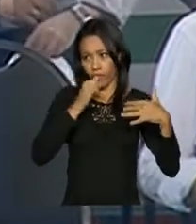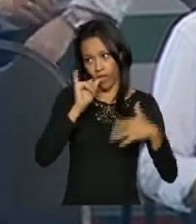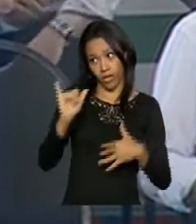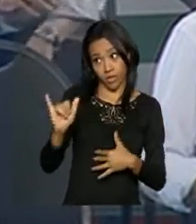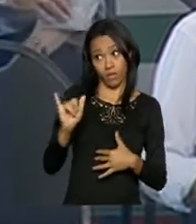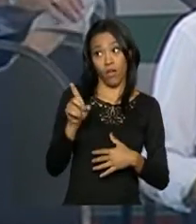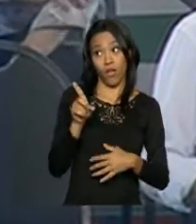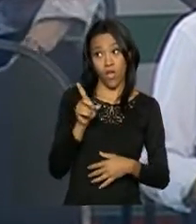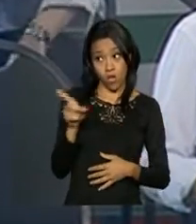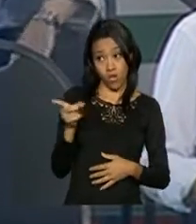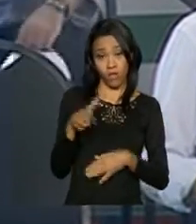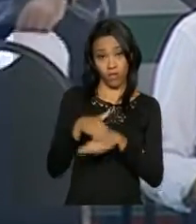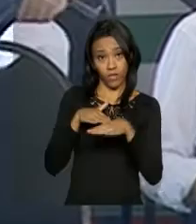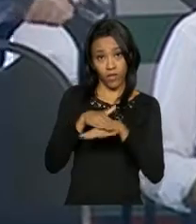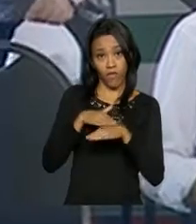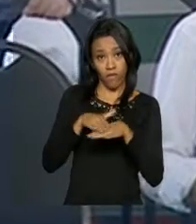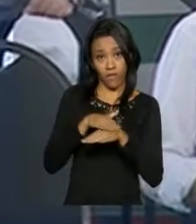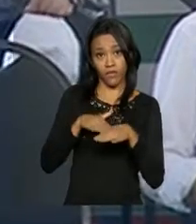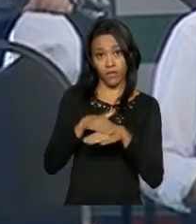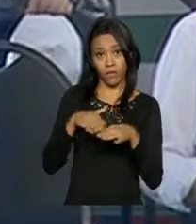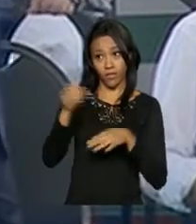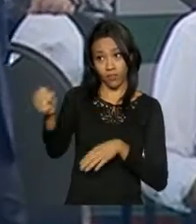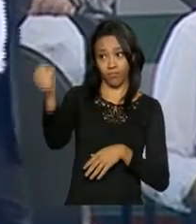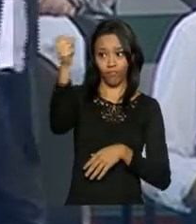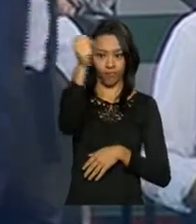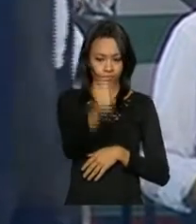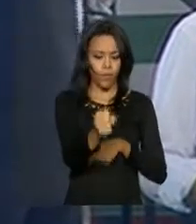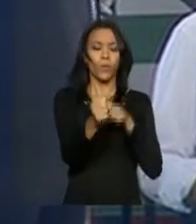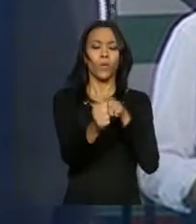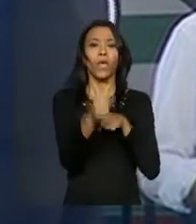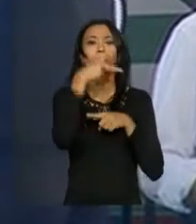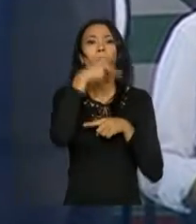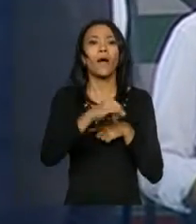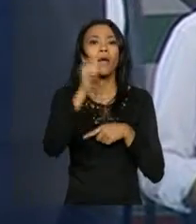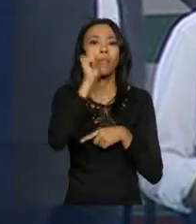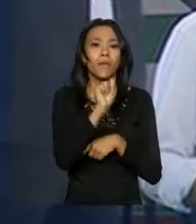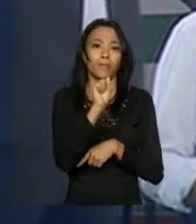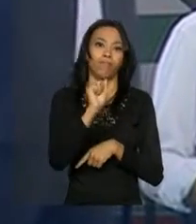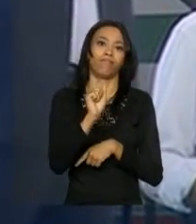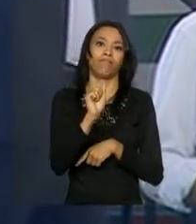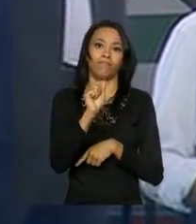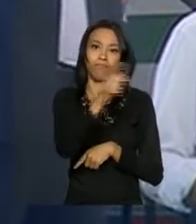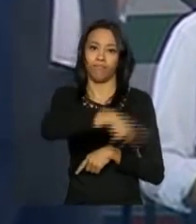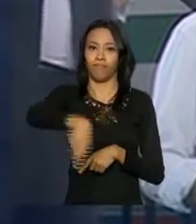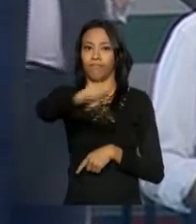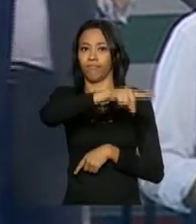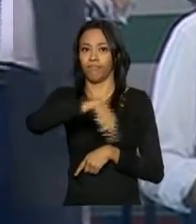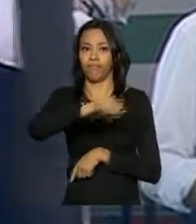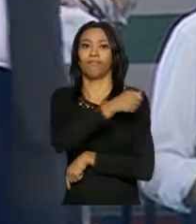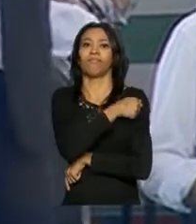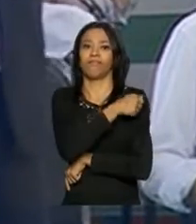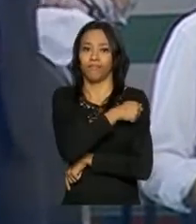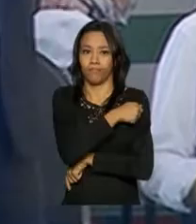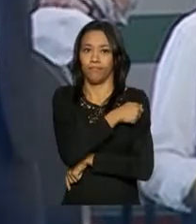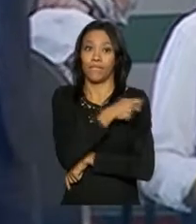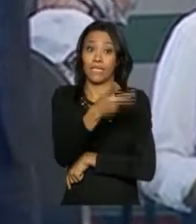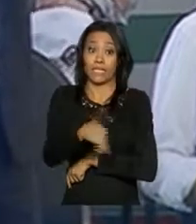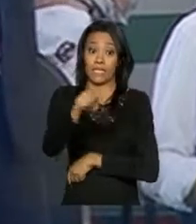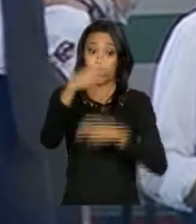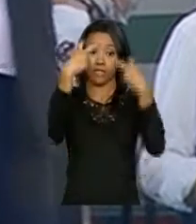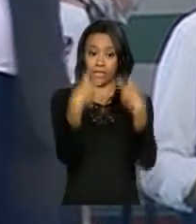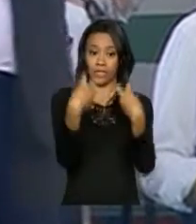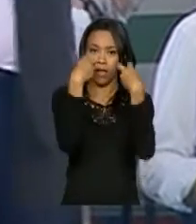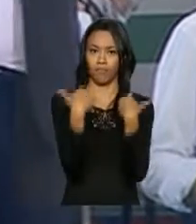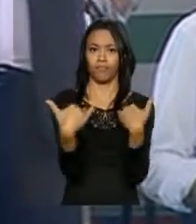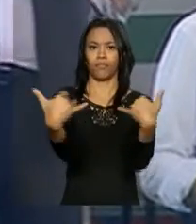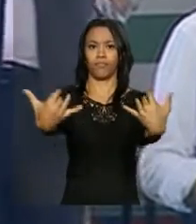eu queria que você conversasse e trouxesse os pais e as mães para sentarem aqui